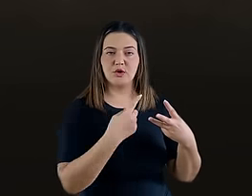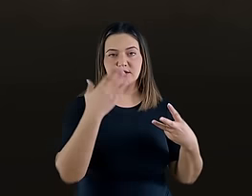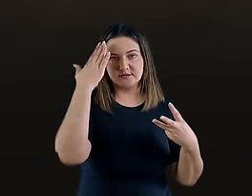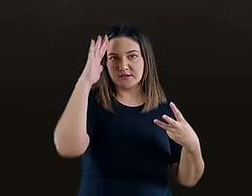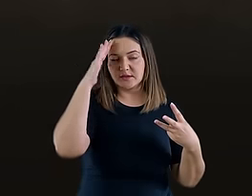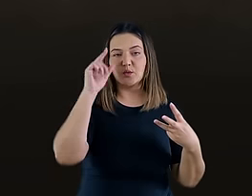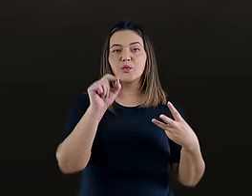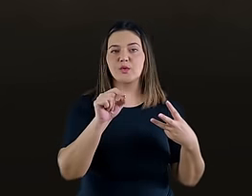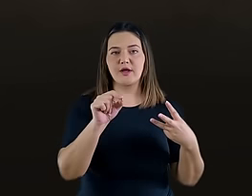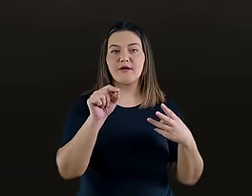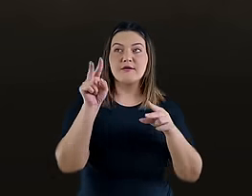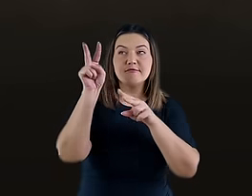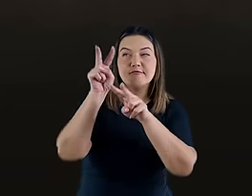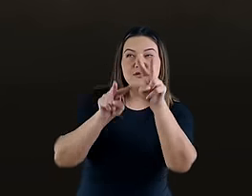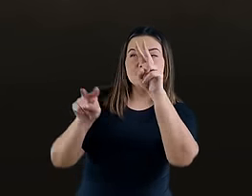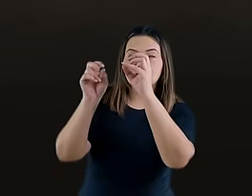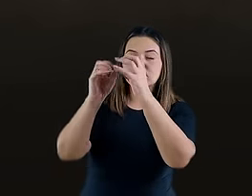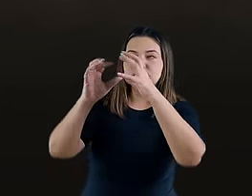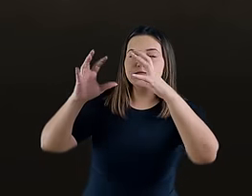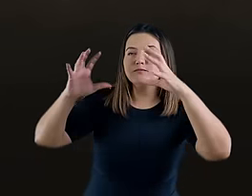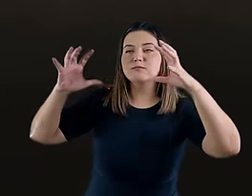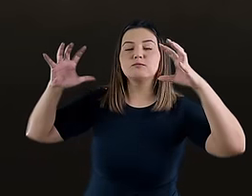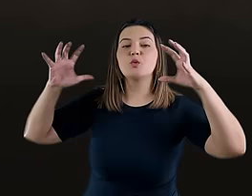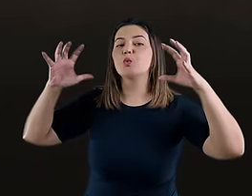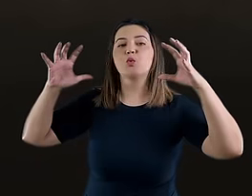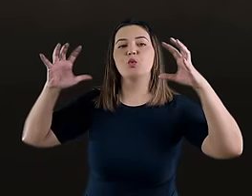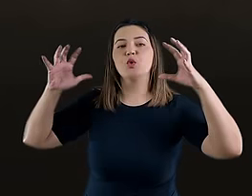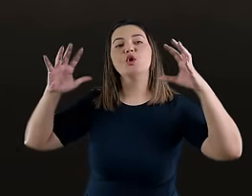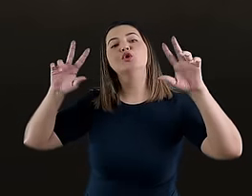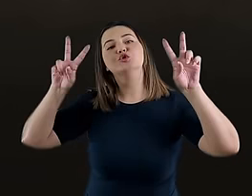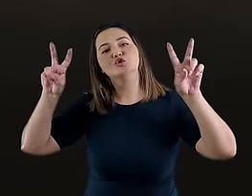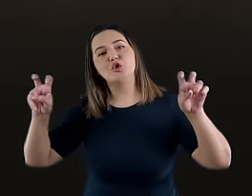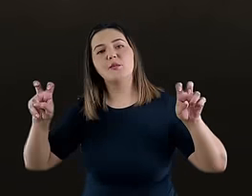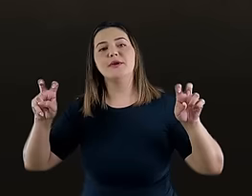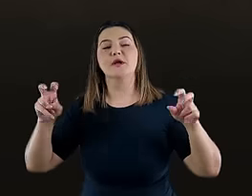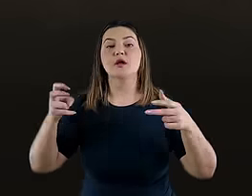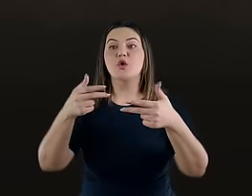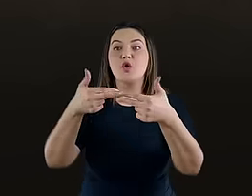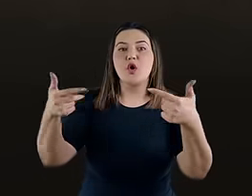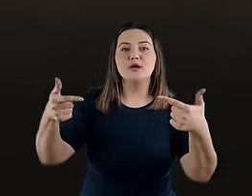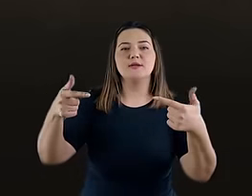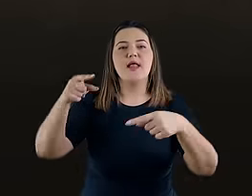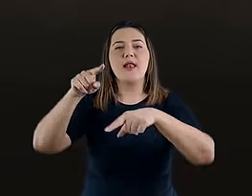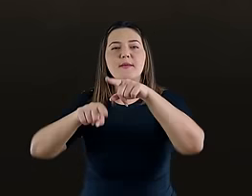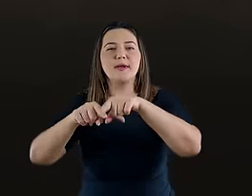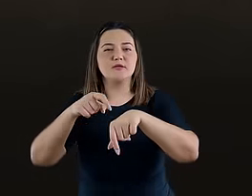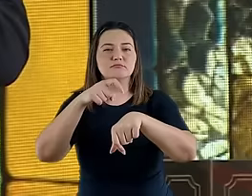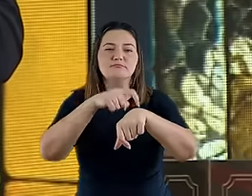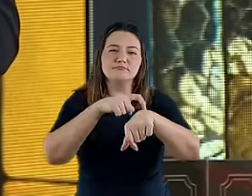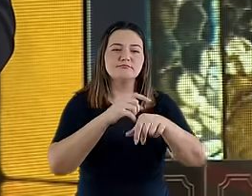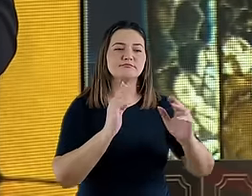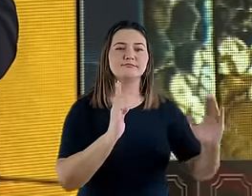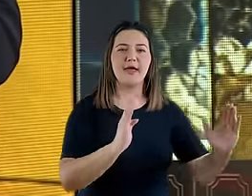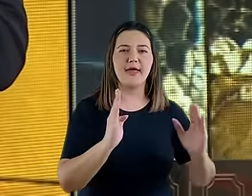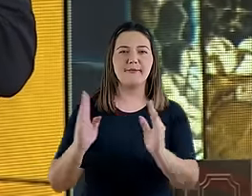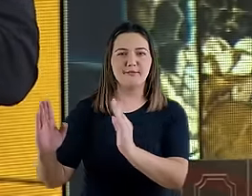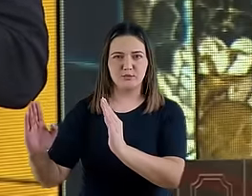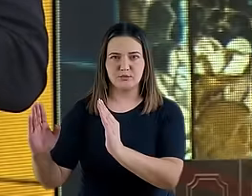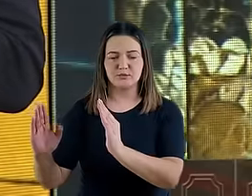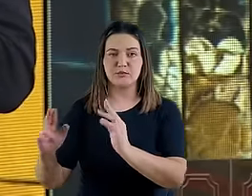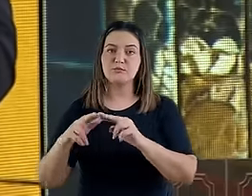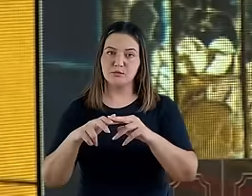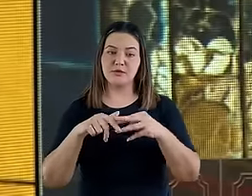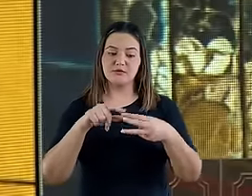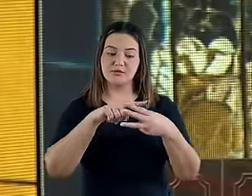vemos que a visão nos informa especificamente sobre vários elementos de tempo. Então, esses dados são